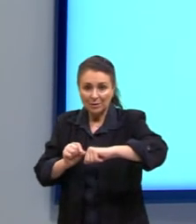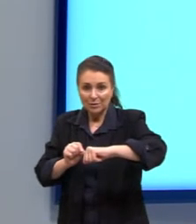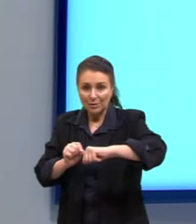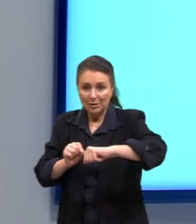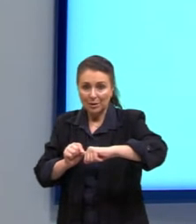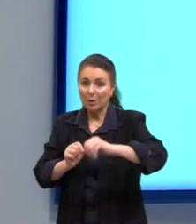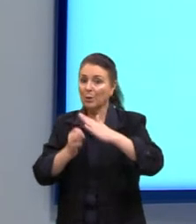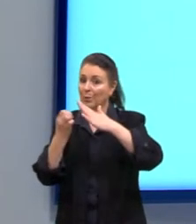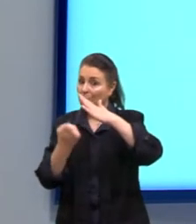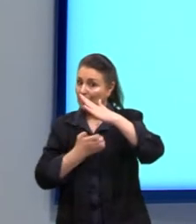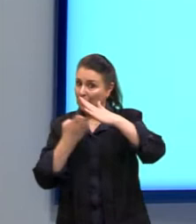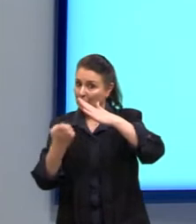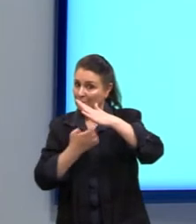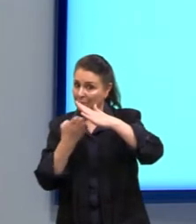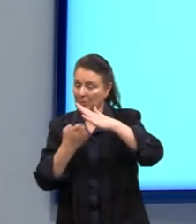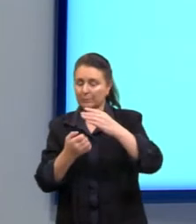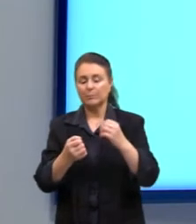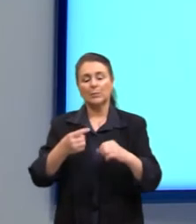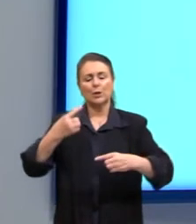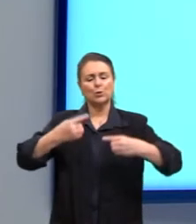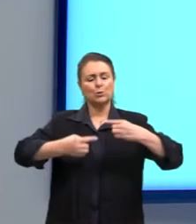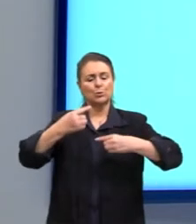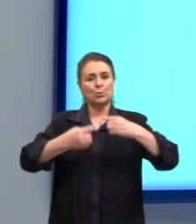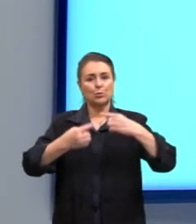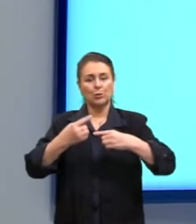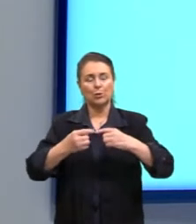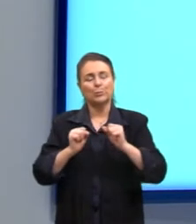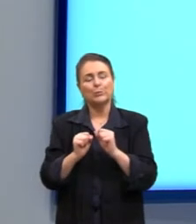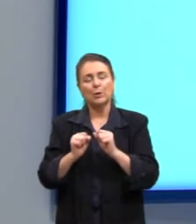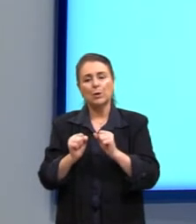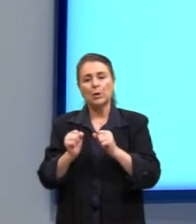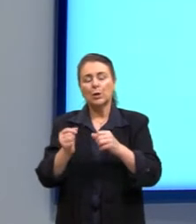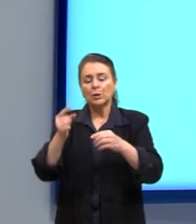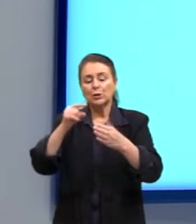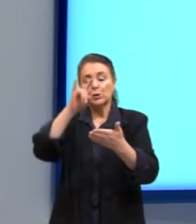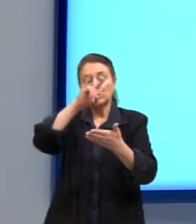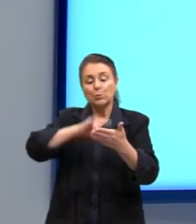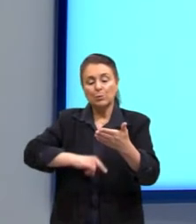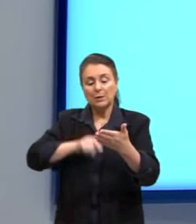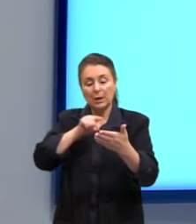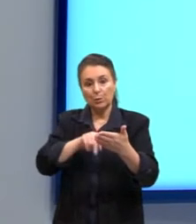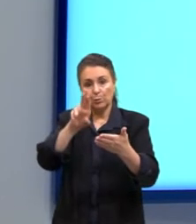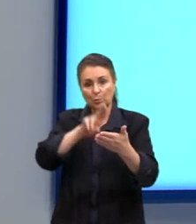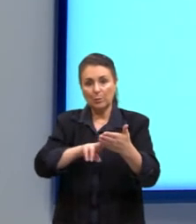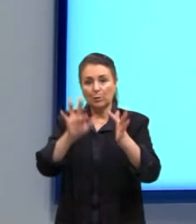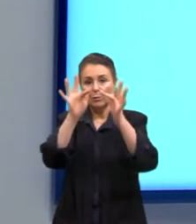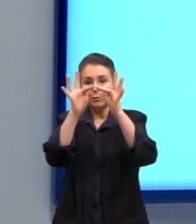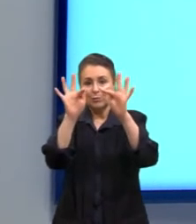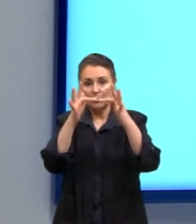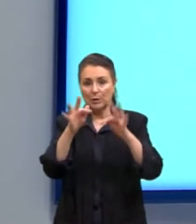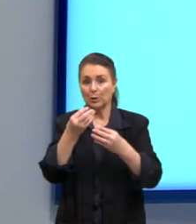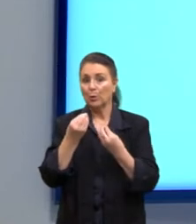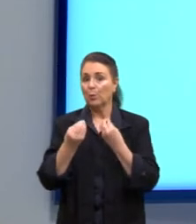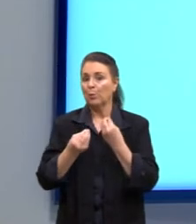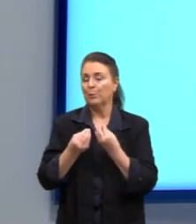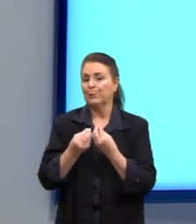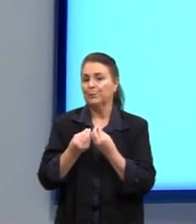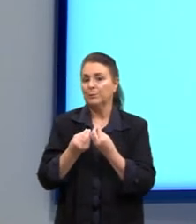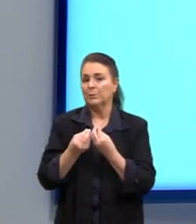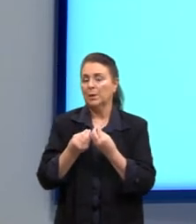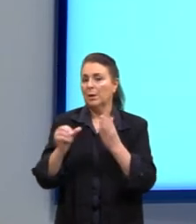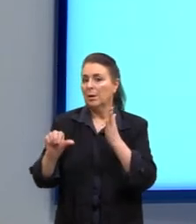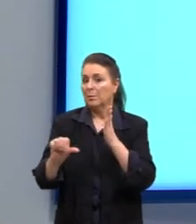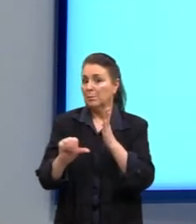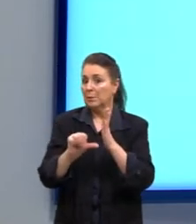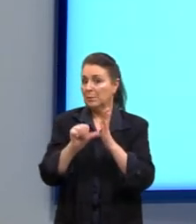empresa. Eles discutiram a possibilidade de colocar nesse documento frases como A primeira